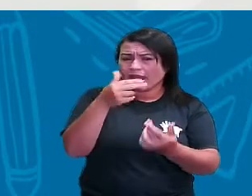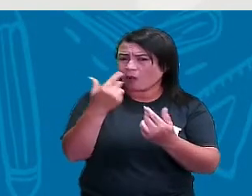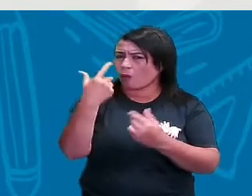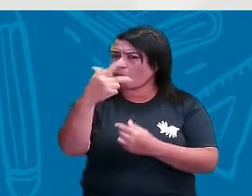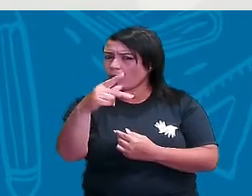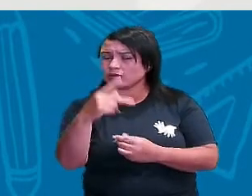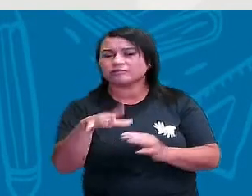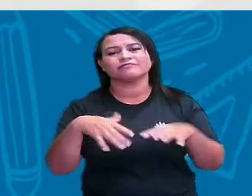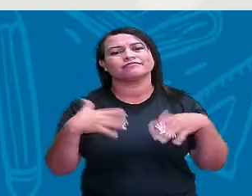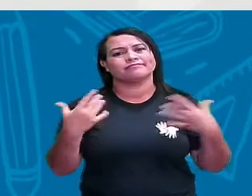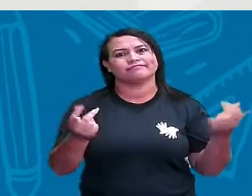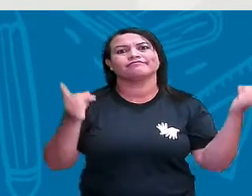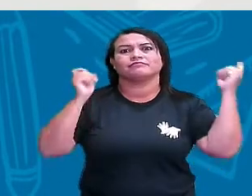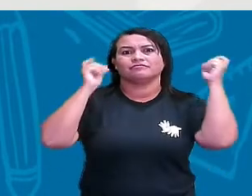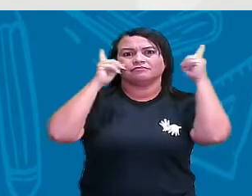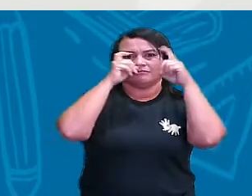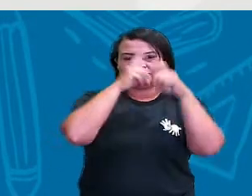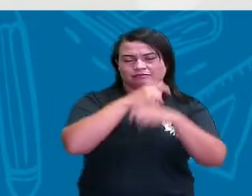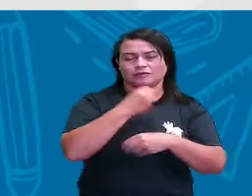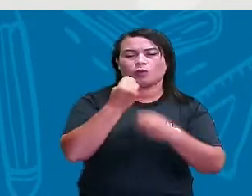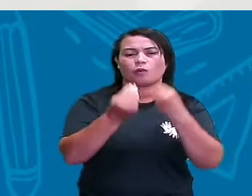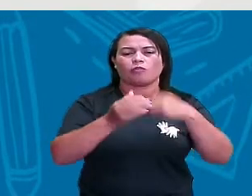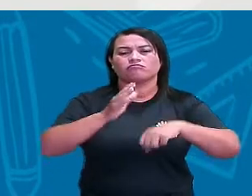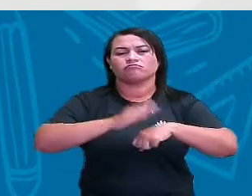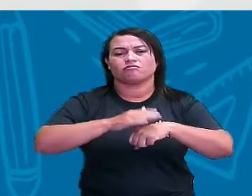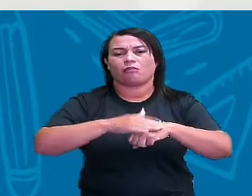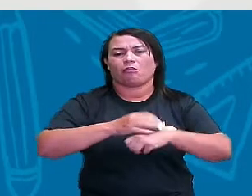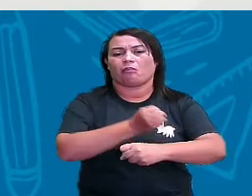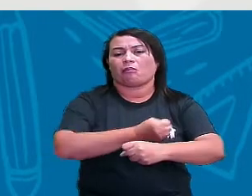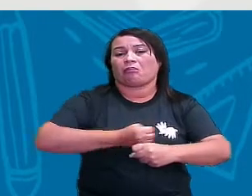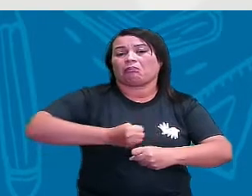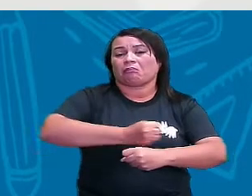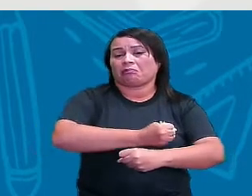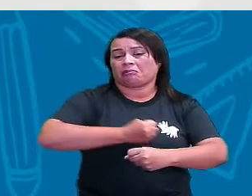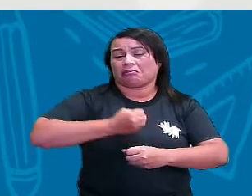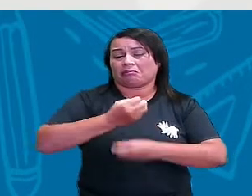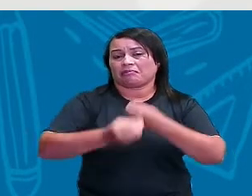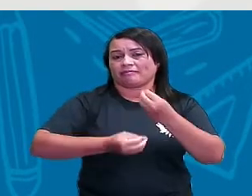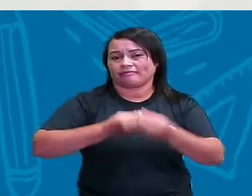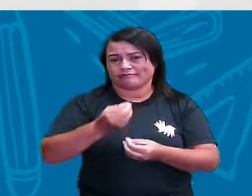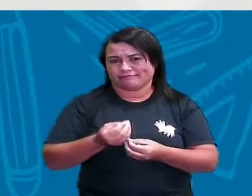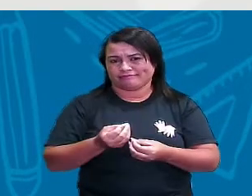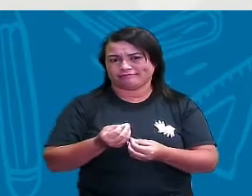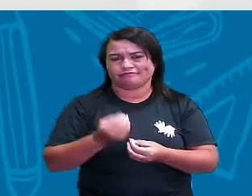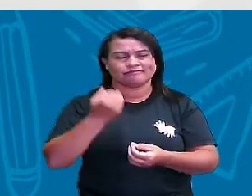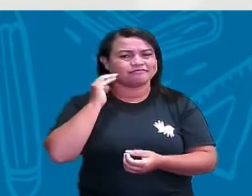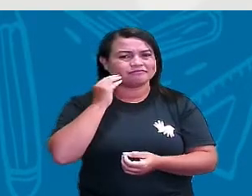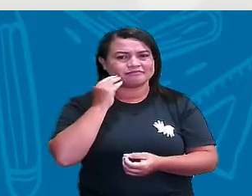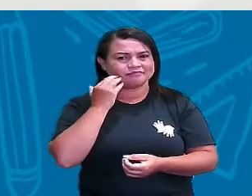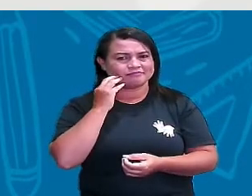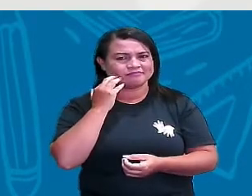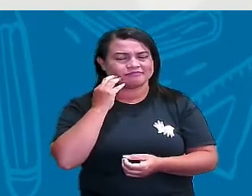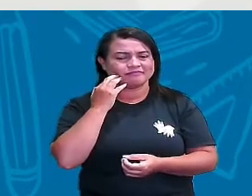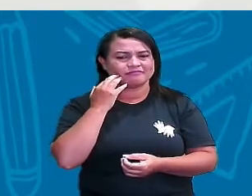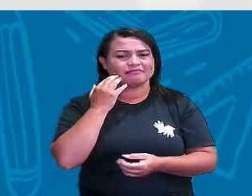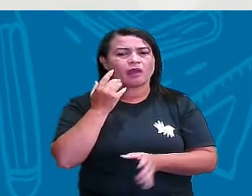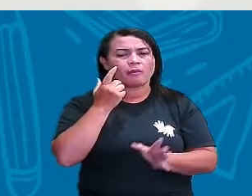iguais às suas? Então, isso aí dificulta o modo de fazer, né? Dificulta a elaboração da receita.